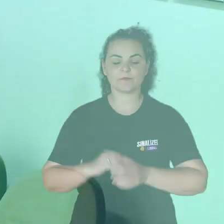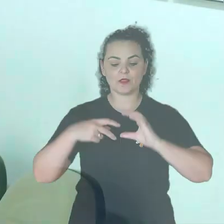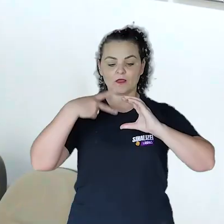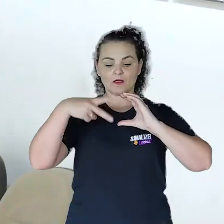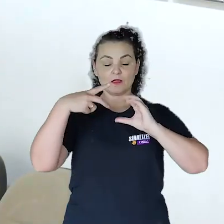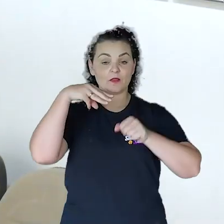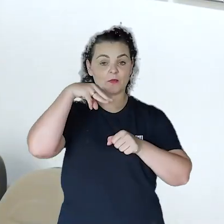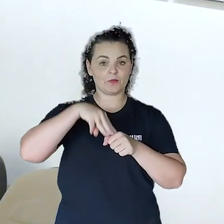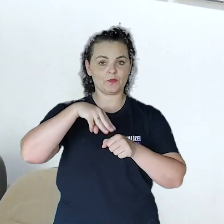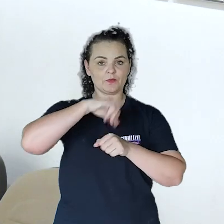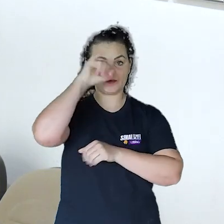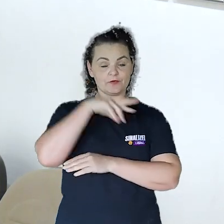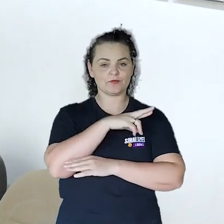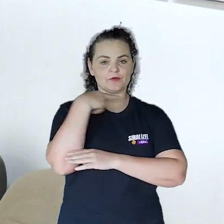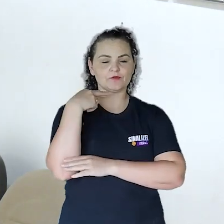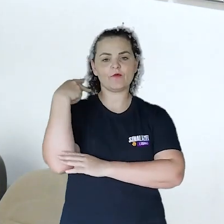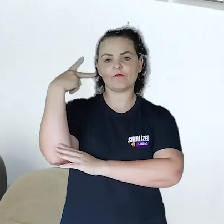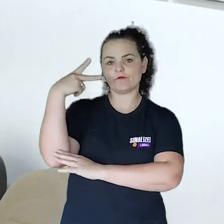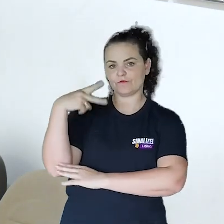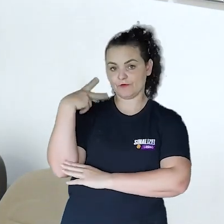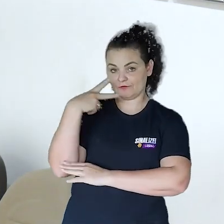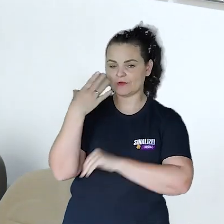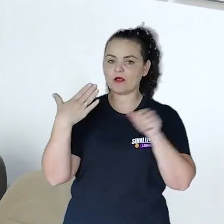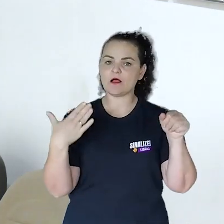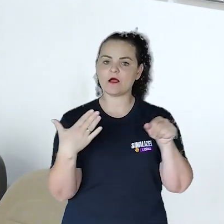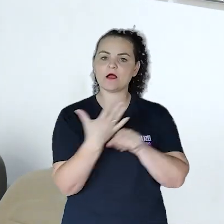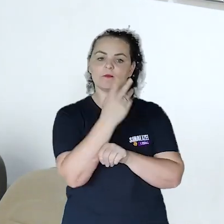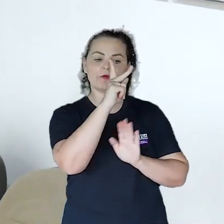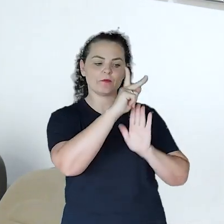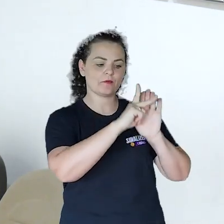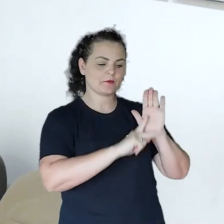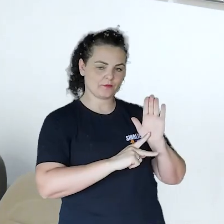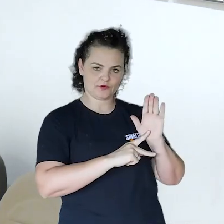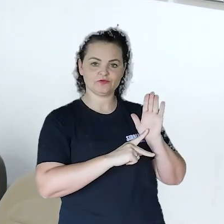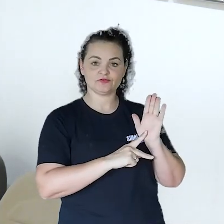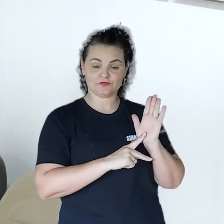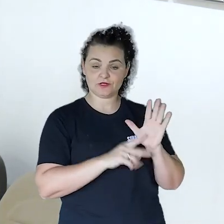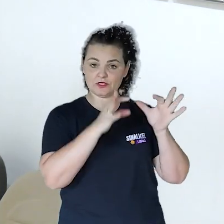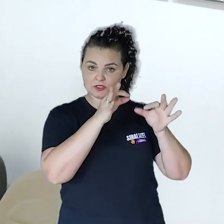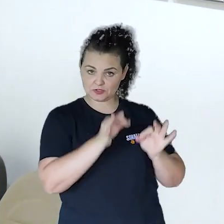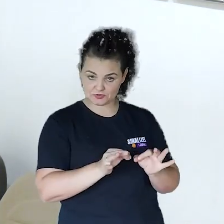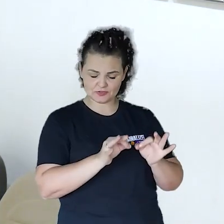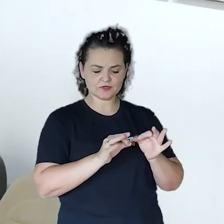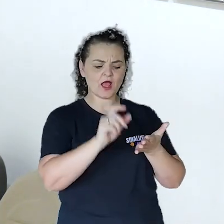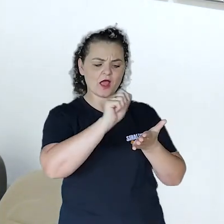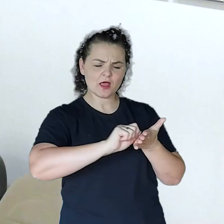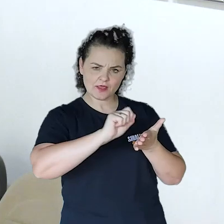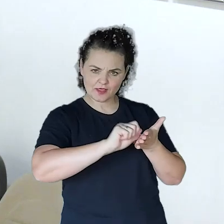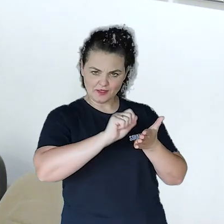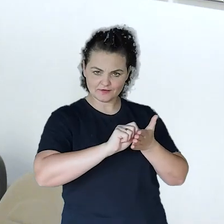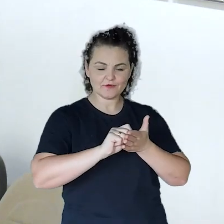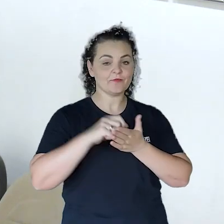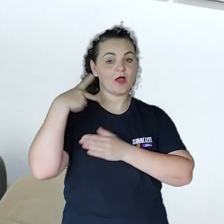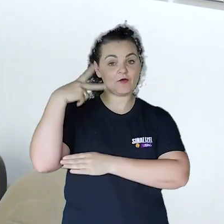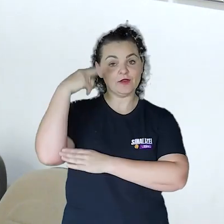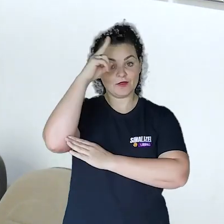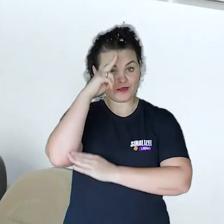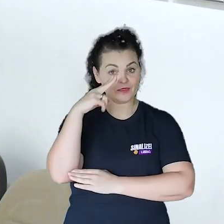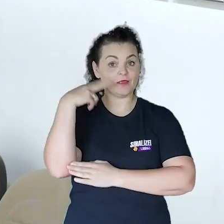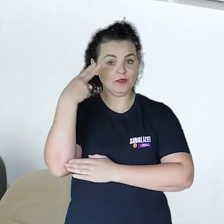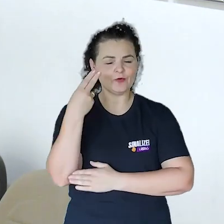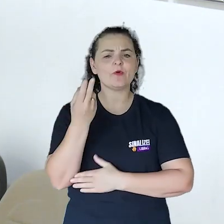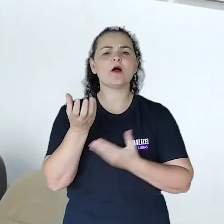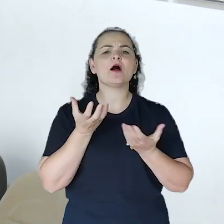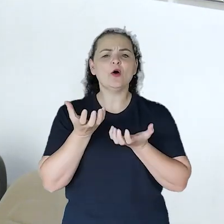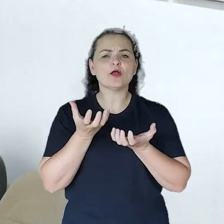Na Câmara Municipal de Jaraguá do Sul, os vereadores aprovaram o projeto de resolução de autoria de Nina Santin Camelo,